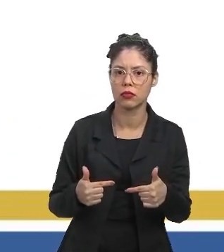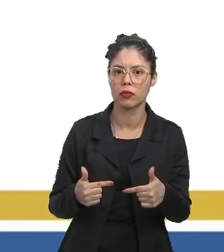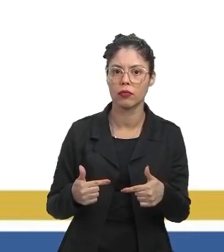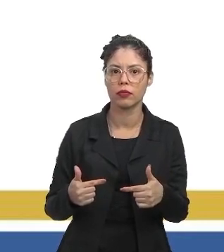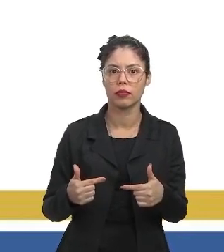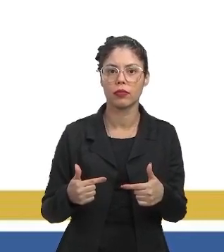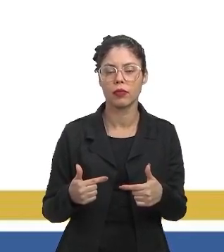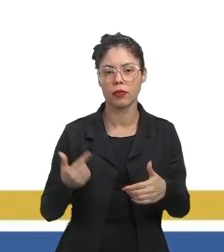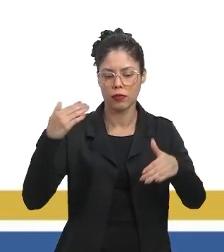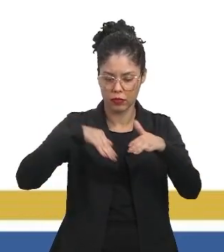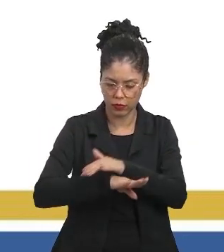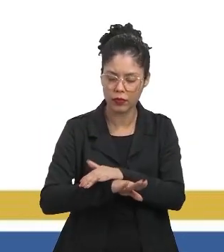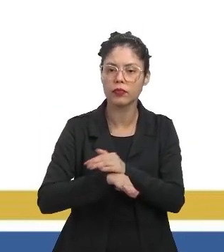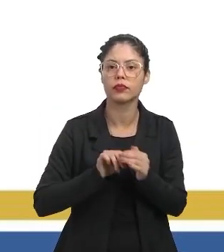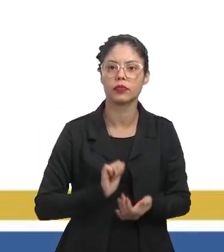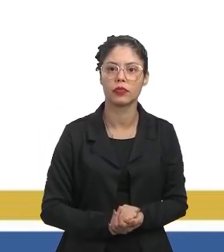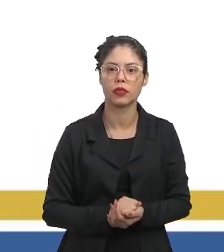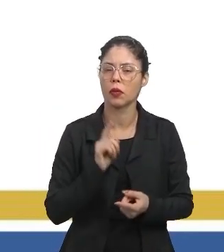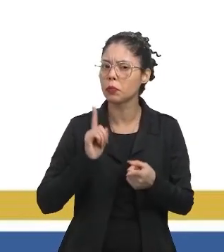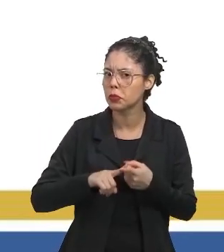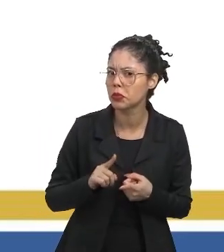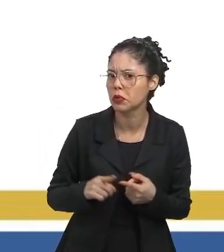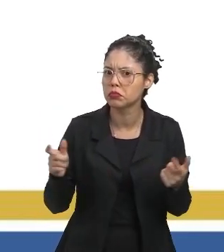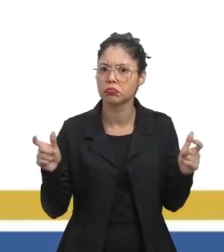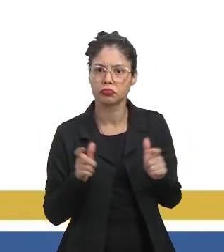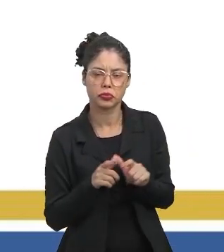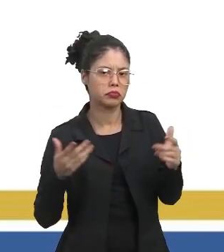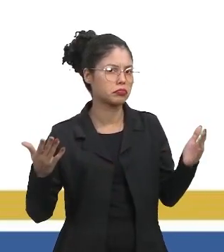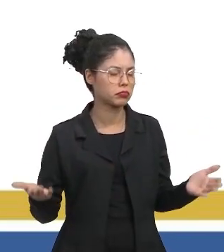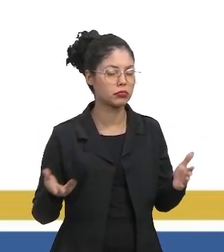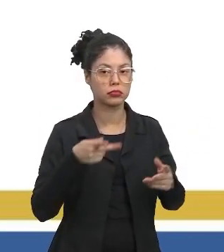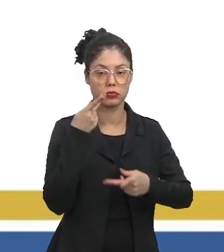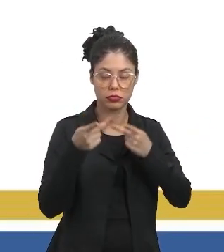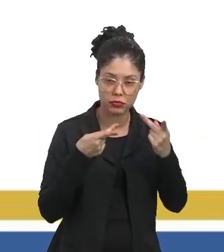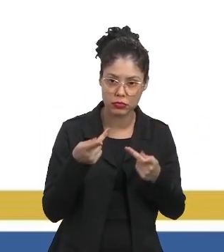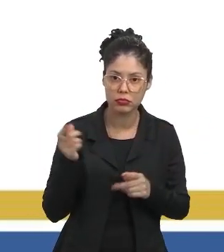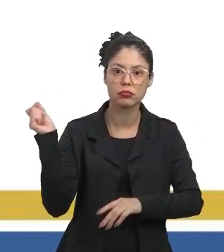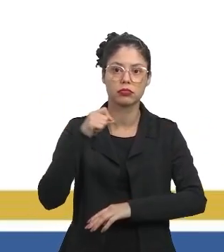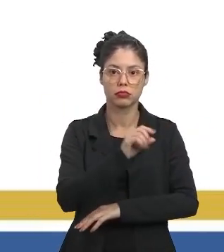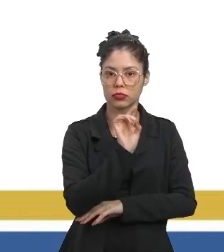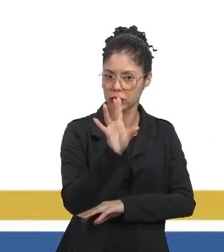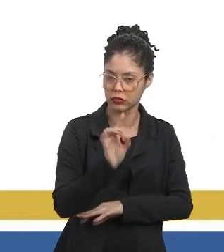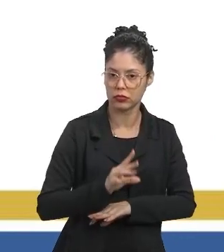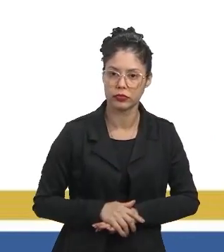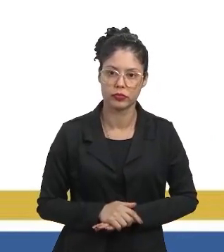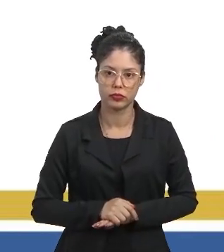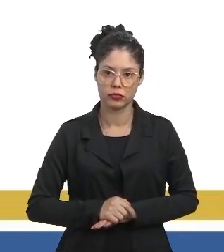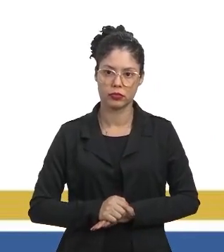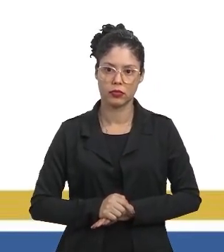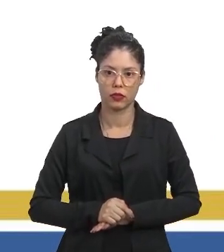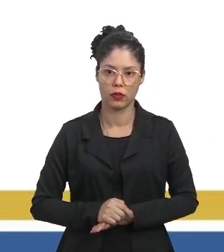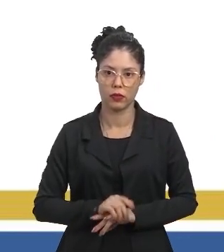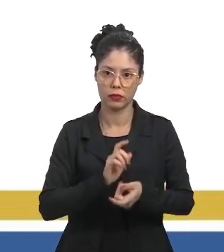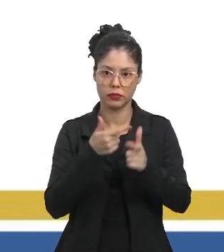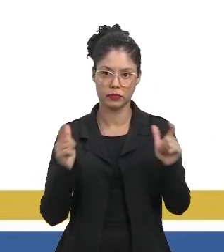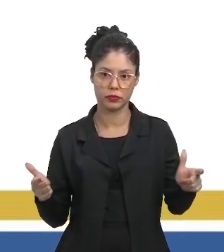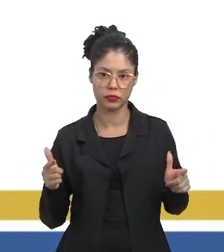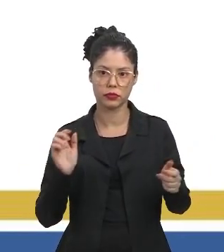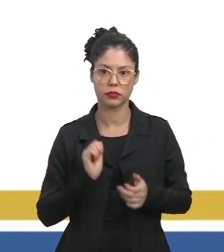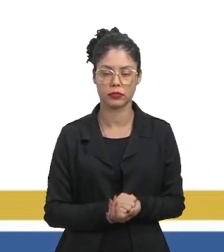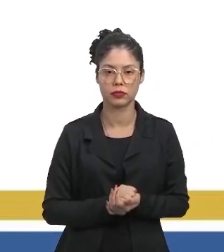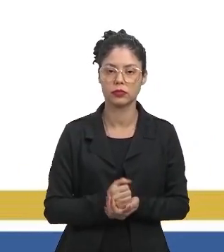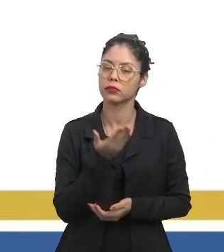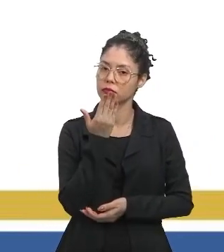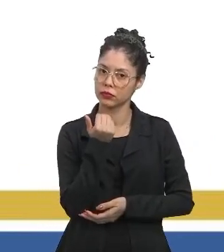abrigo? Por que reduzir a competição por abrigo? A está falando de abelhas, só de abelhas. Aumenta